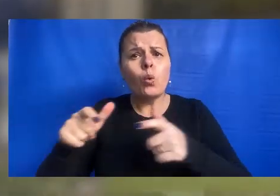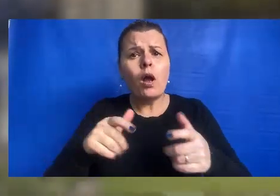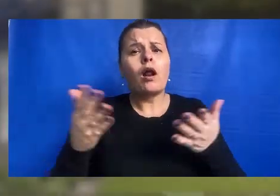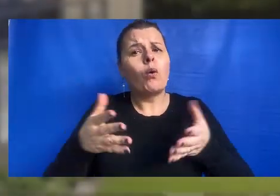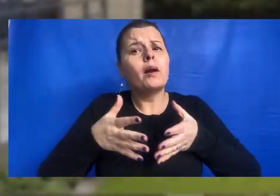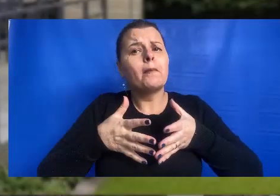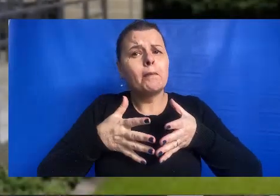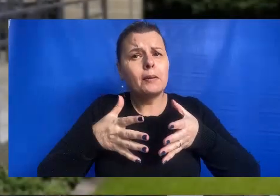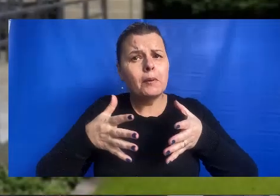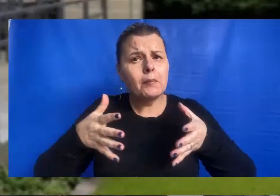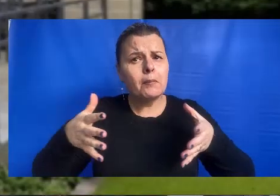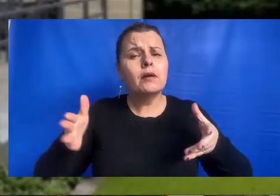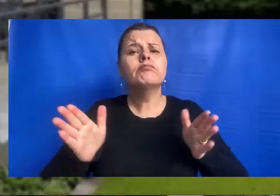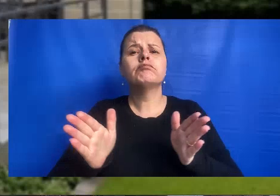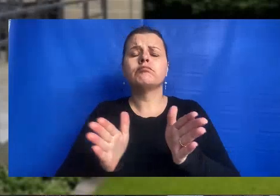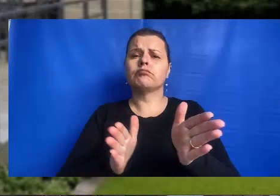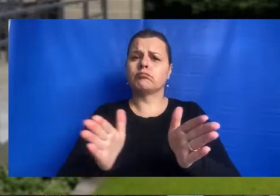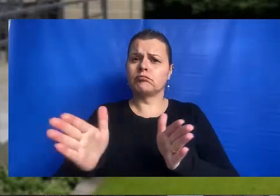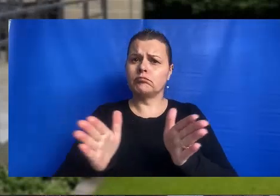mais acessíveis.